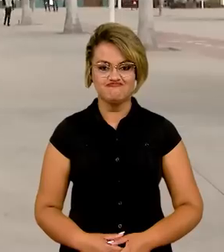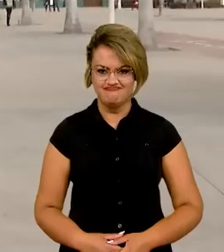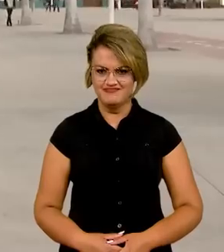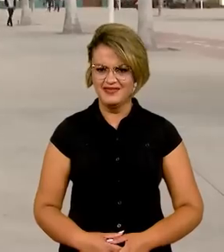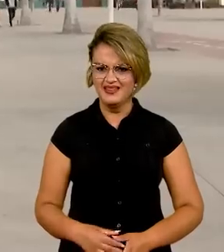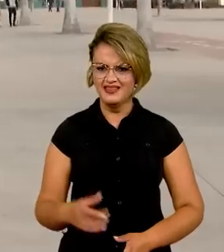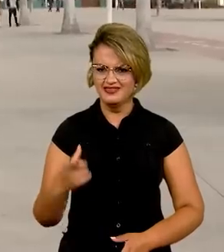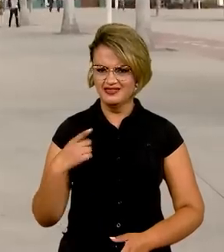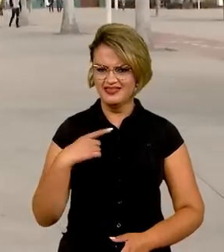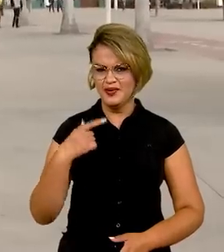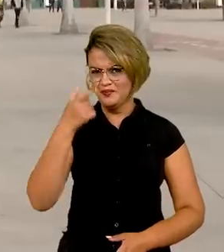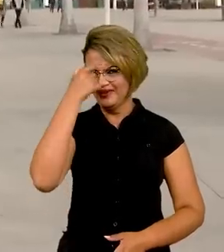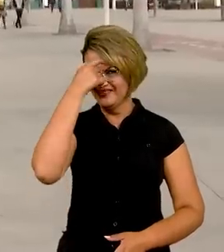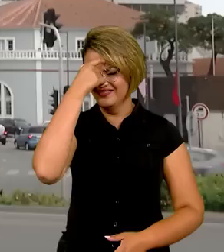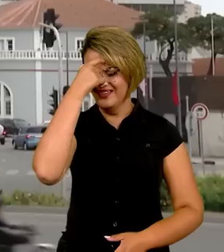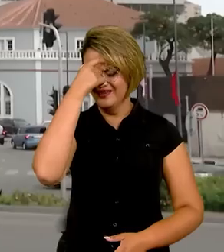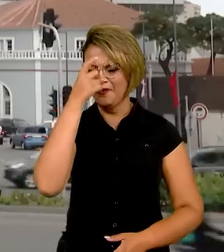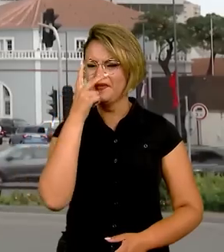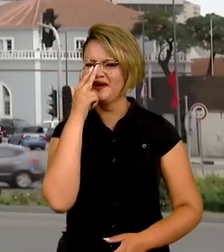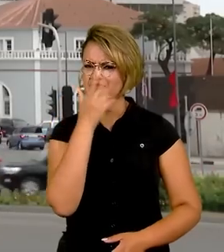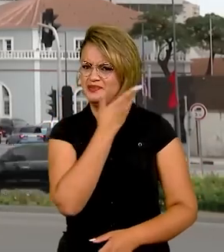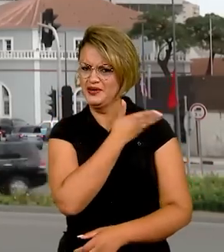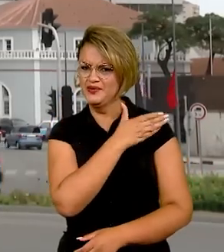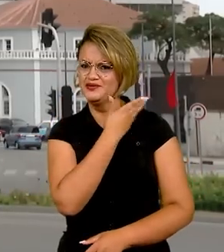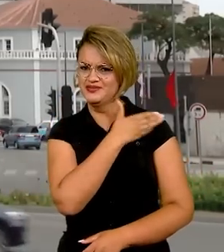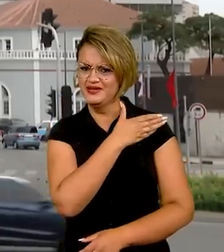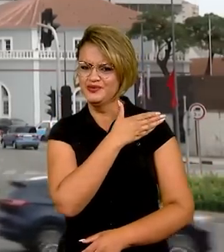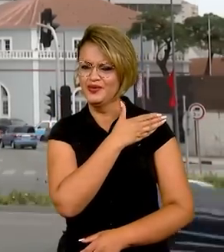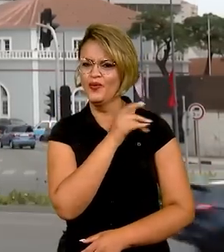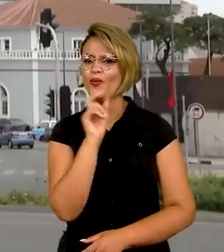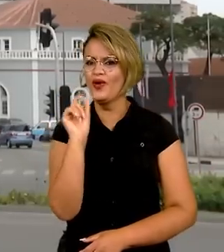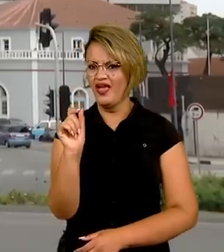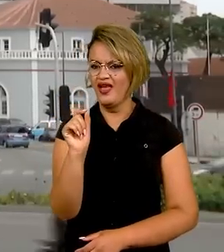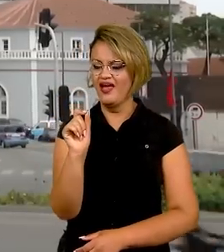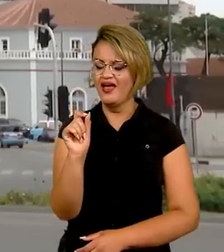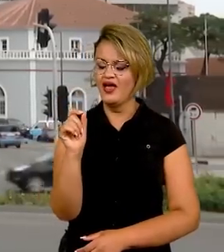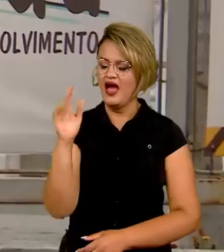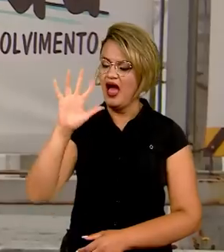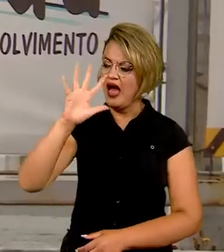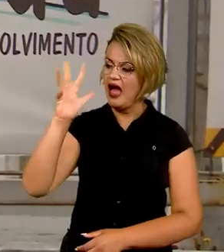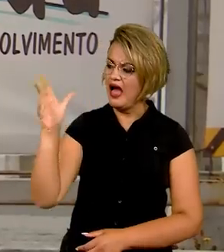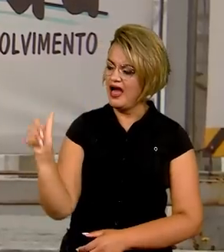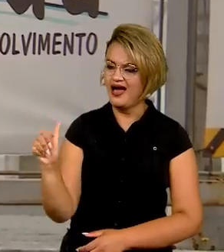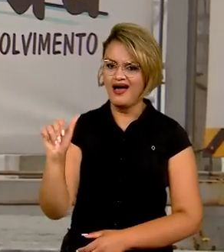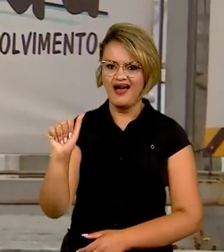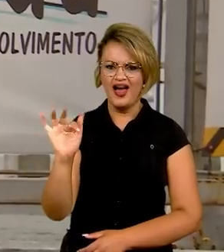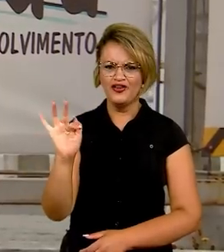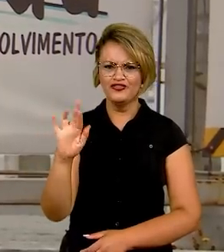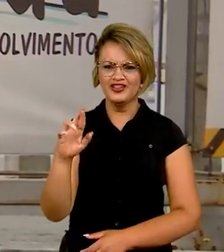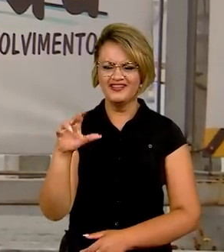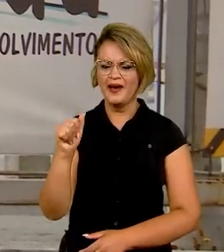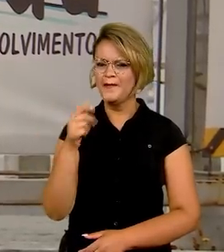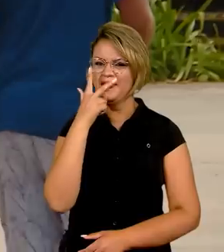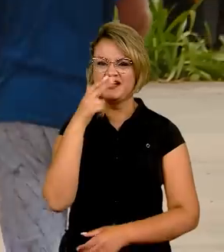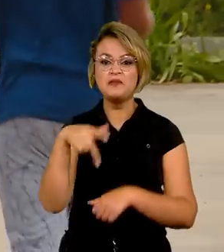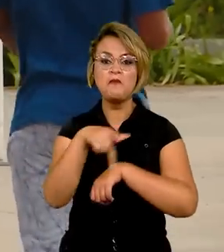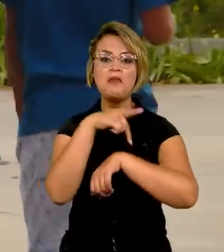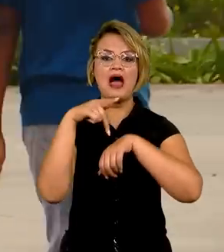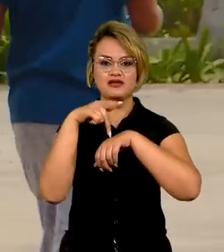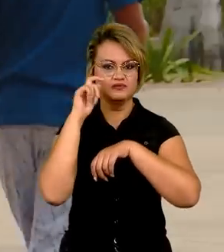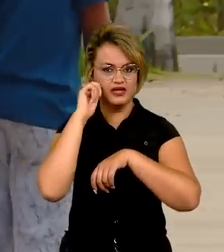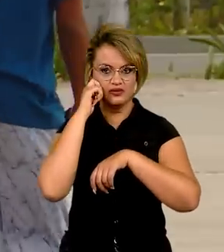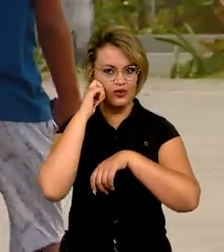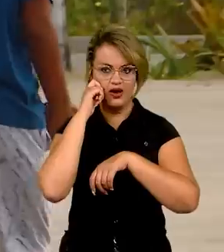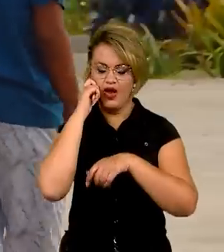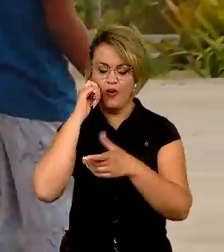Existe algo de preconceito, mais um quando se fala em África, como se fosse uma coisa só. É um